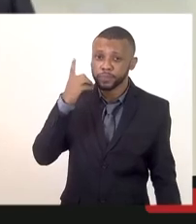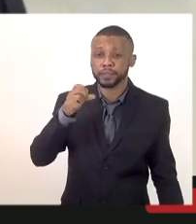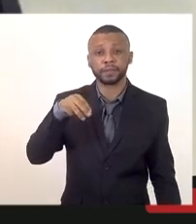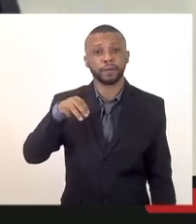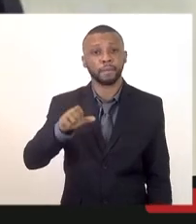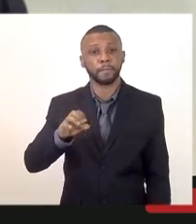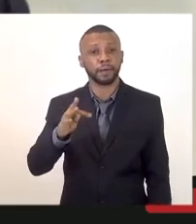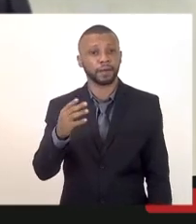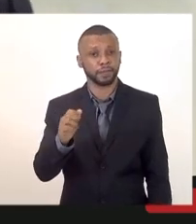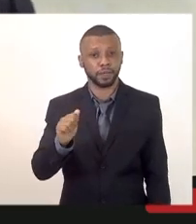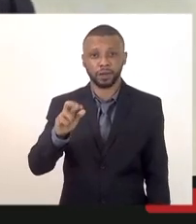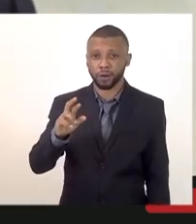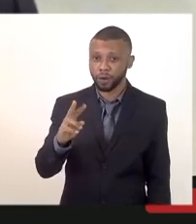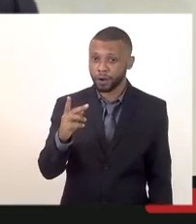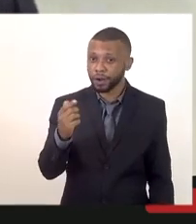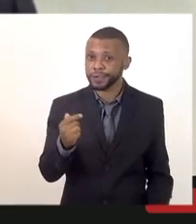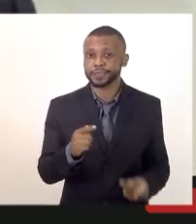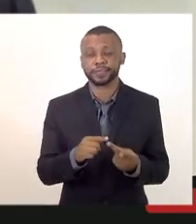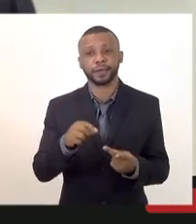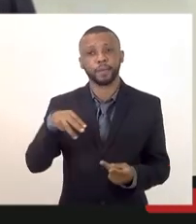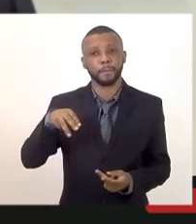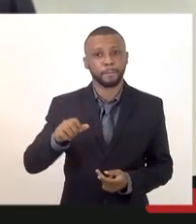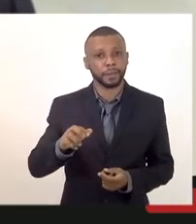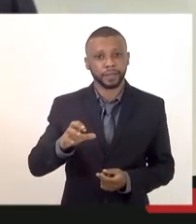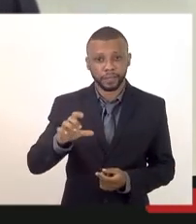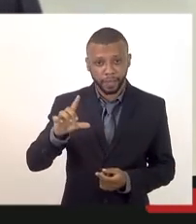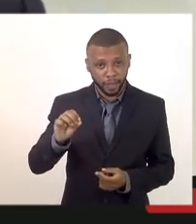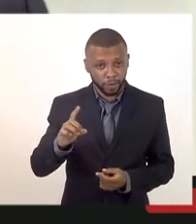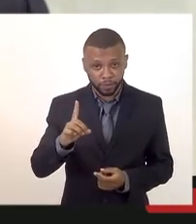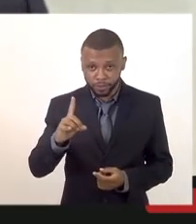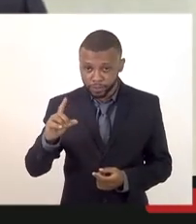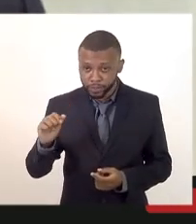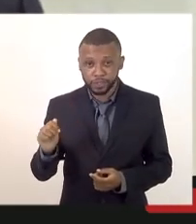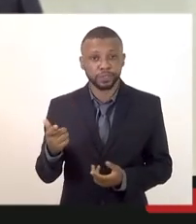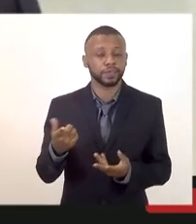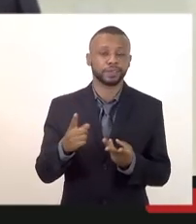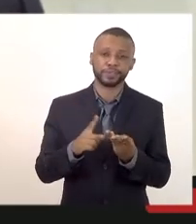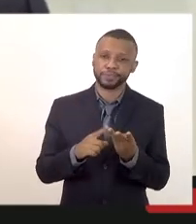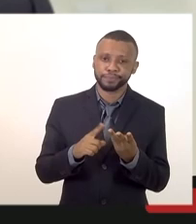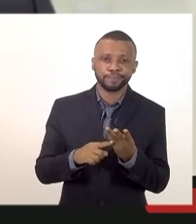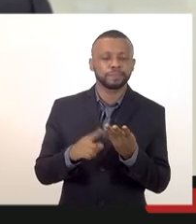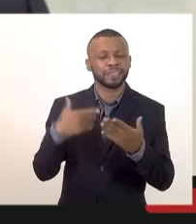aqueles que passaram aqui durante essas horas aqui de sessão e agradecer